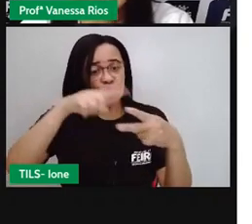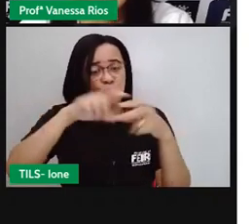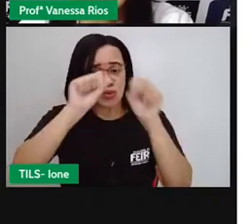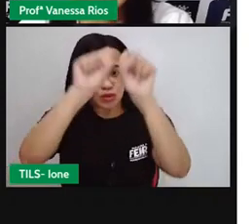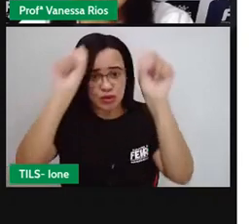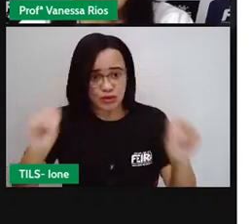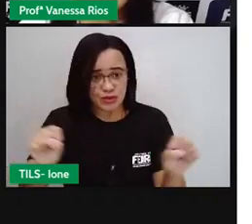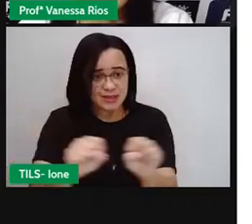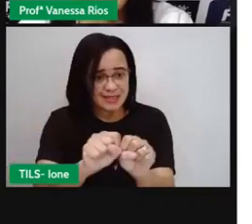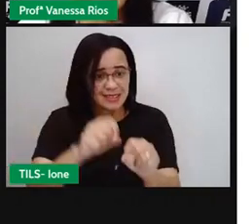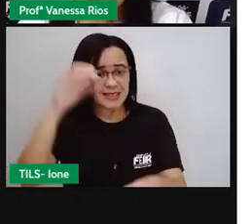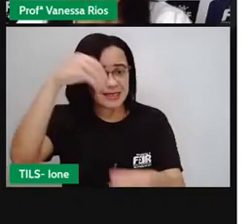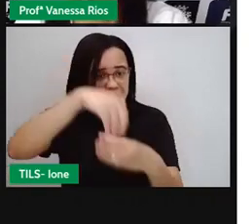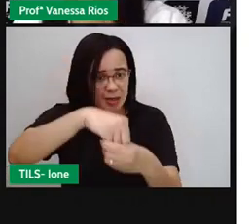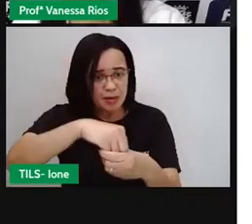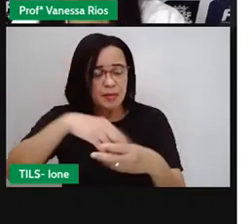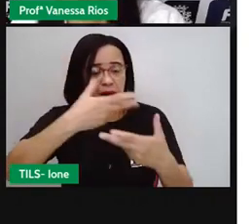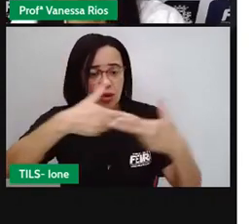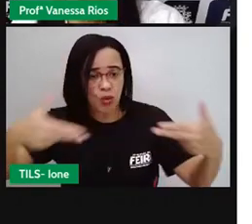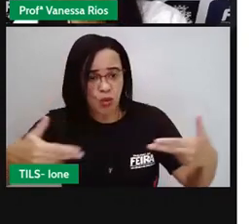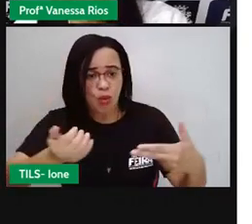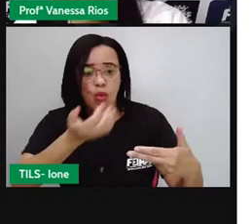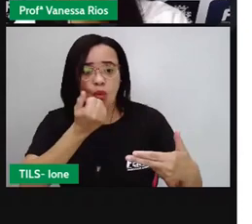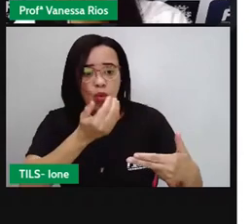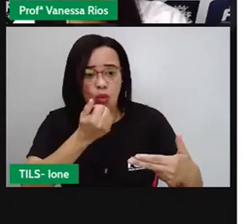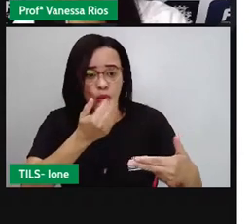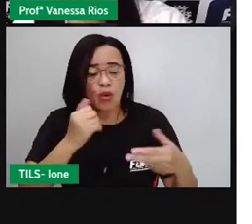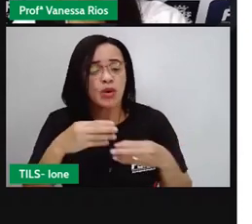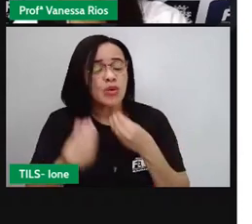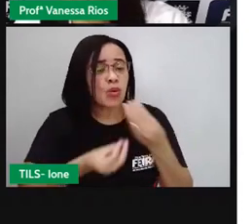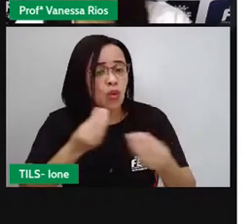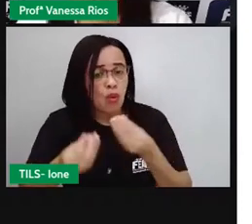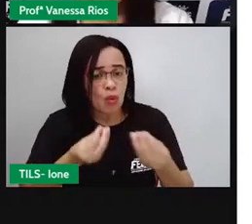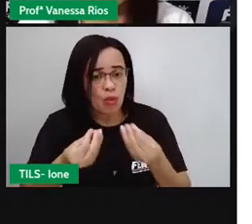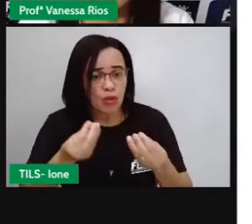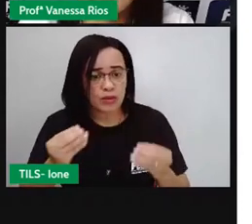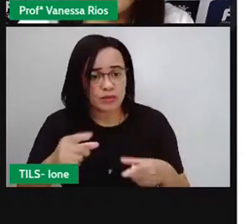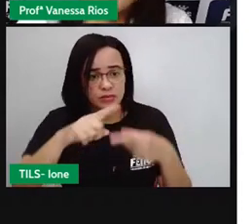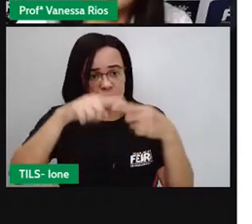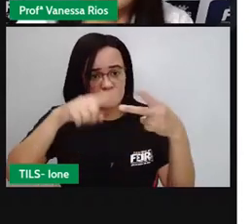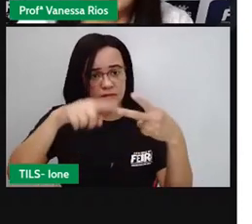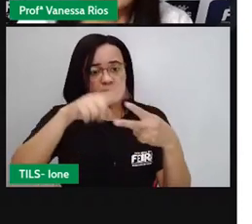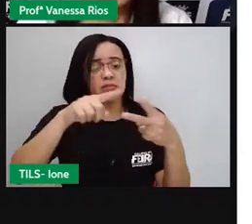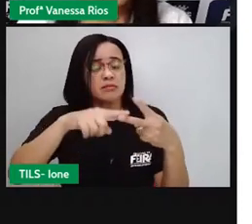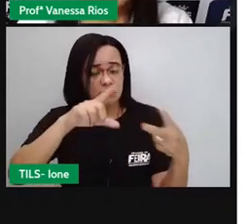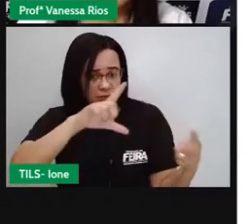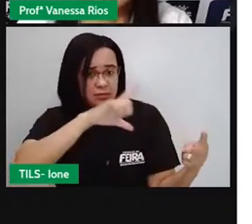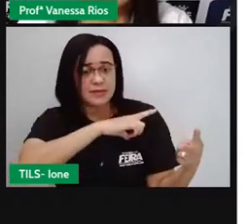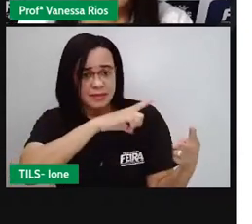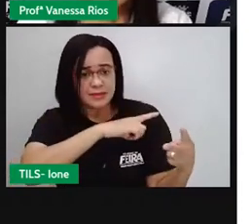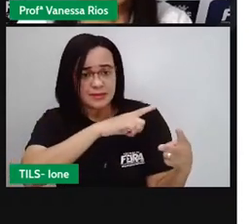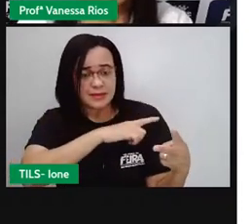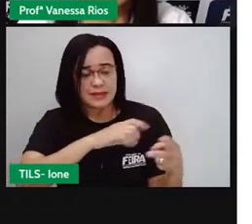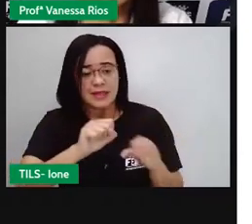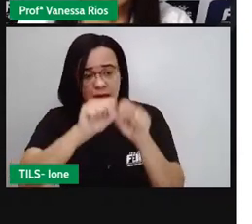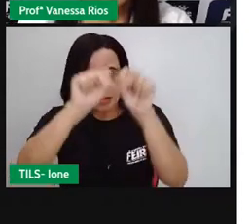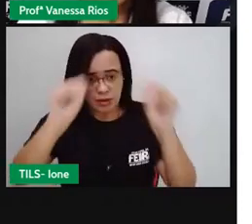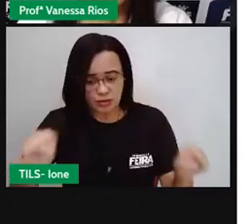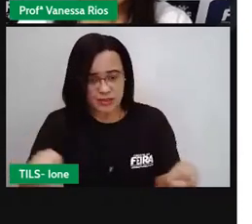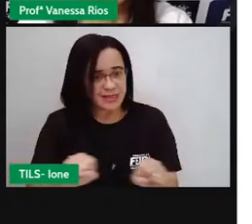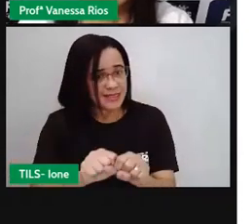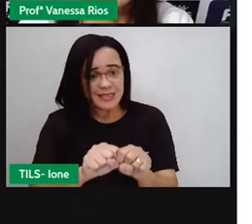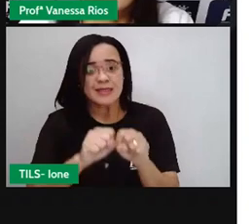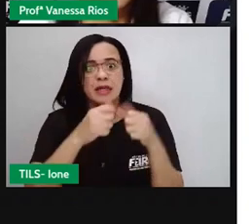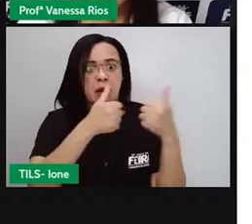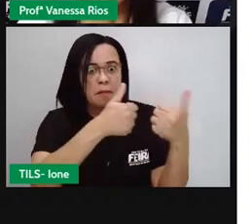órgãos que não fazem parte diretamente do sistema digestório, mas ajudam para que o sistema digestório funcione